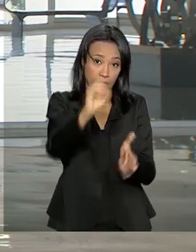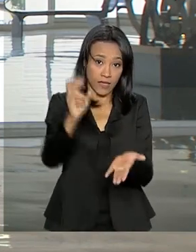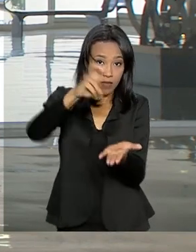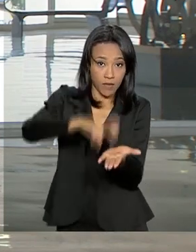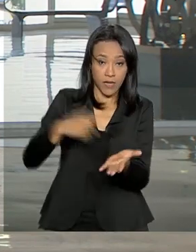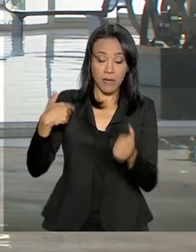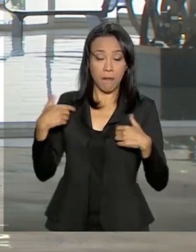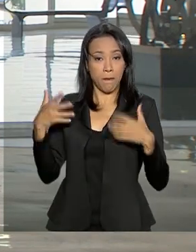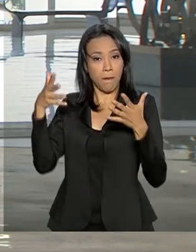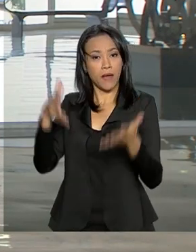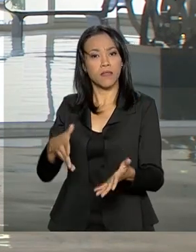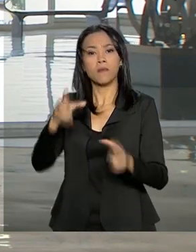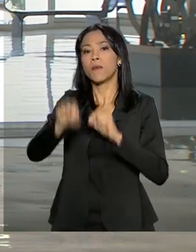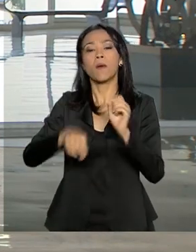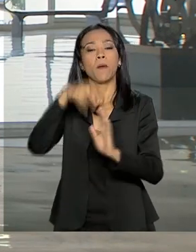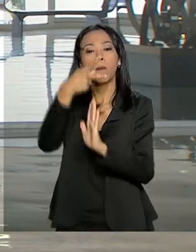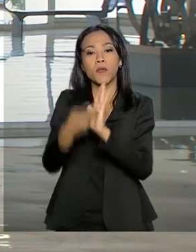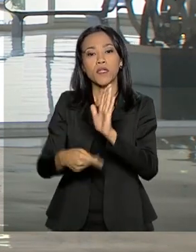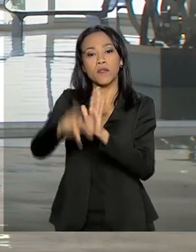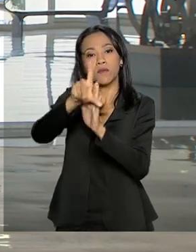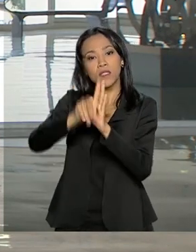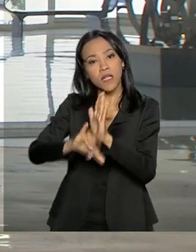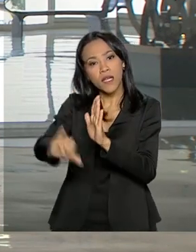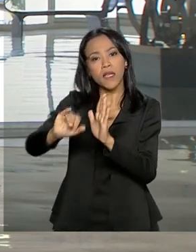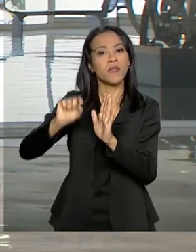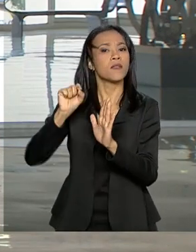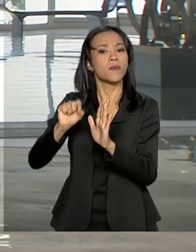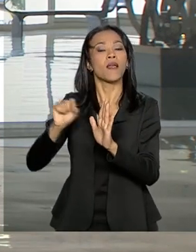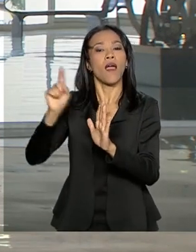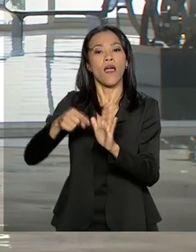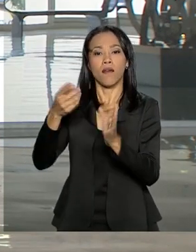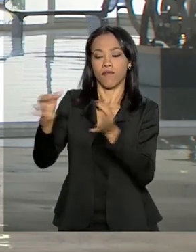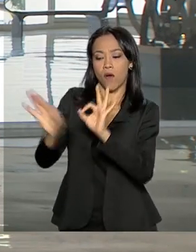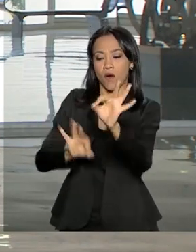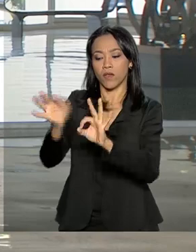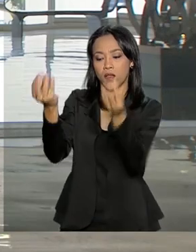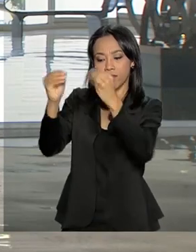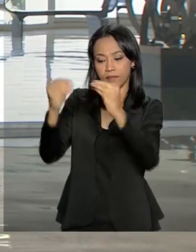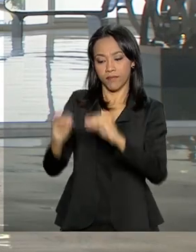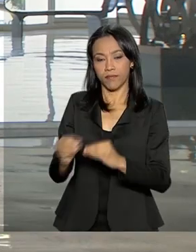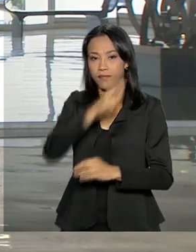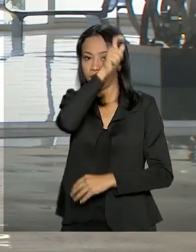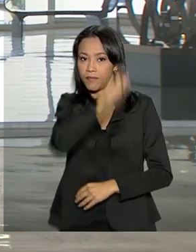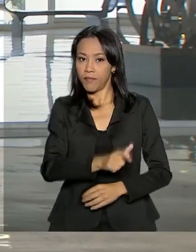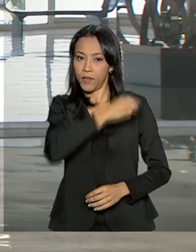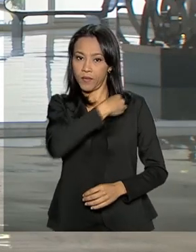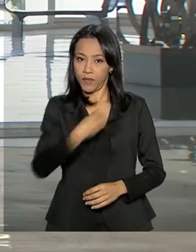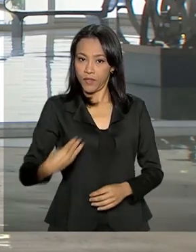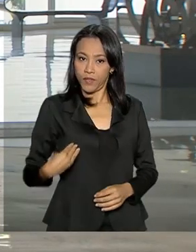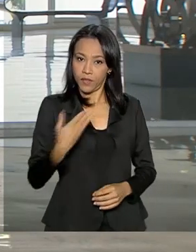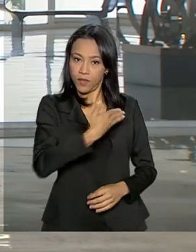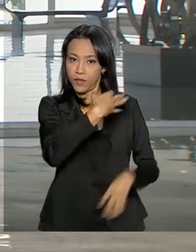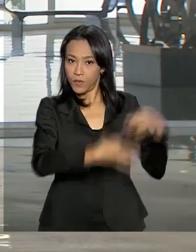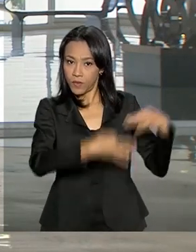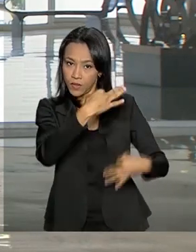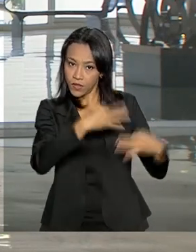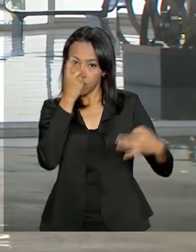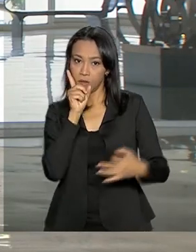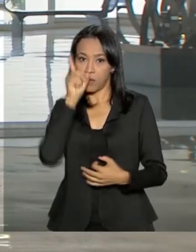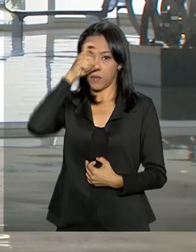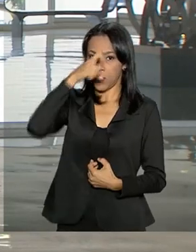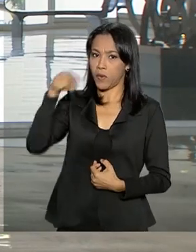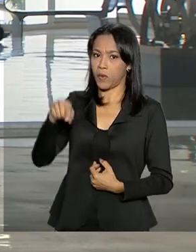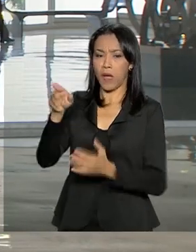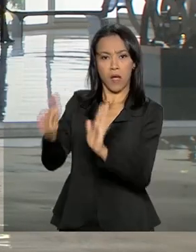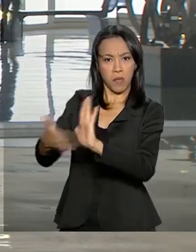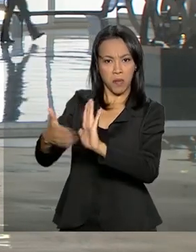Nacional do projeto de lei anticrime. Elaborado pelo ministro da Justiça e Segurança Pública, Sérgio Moro, a proposta torna mais